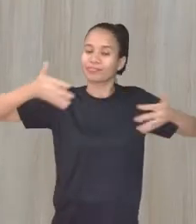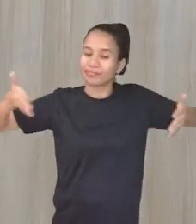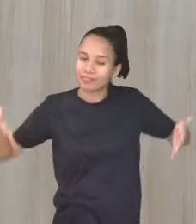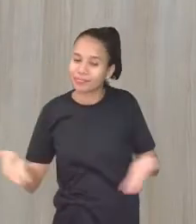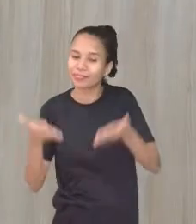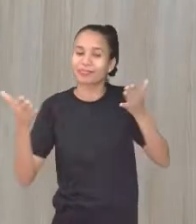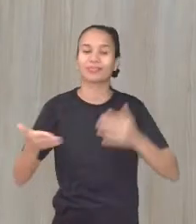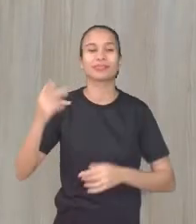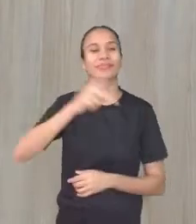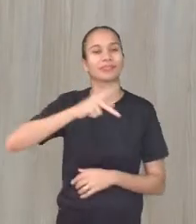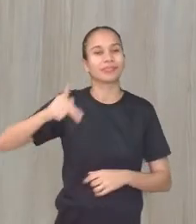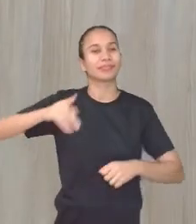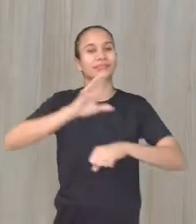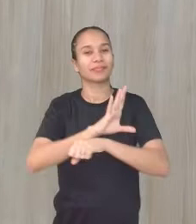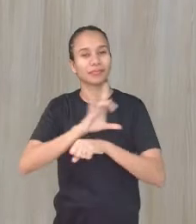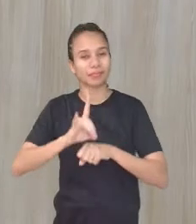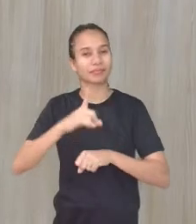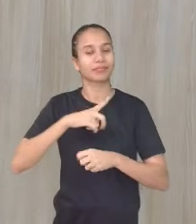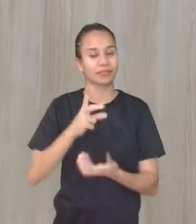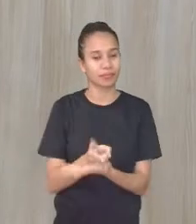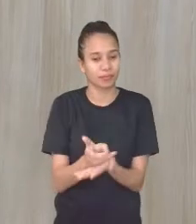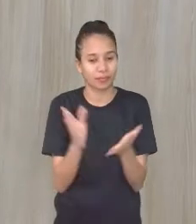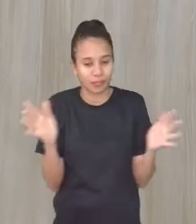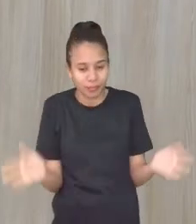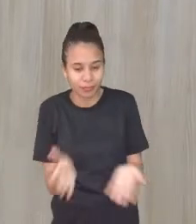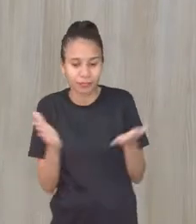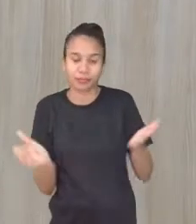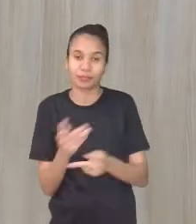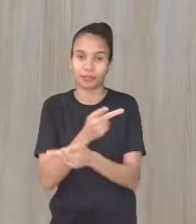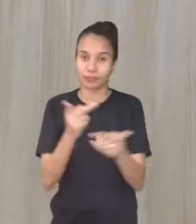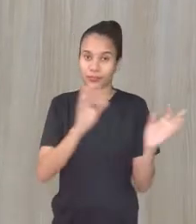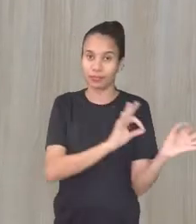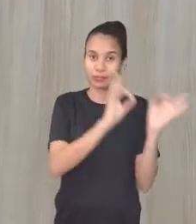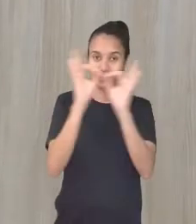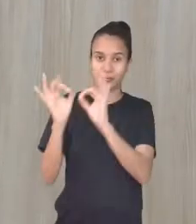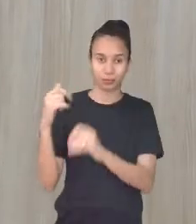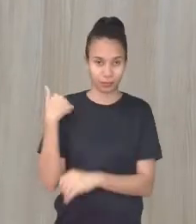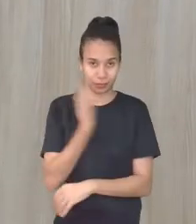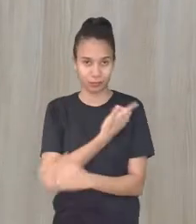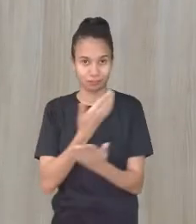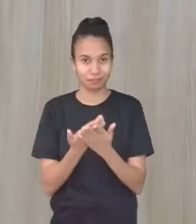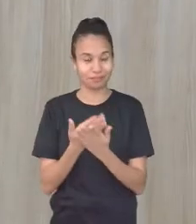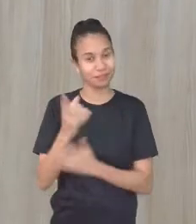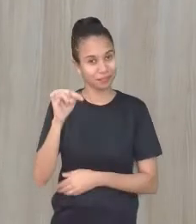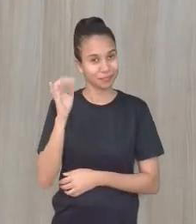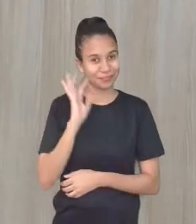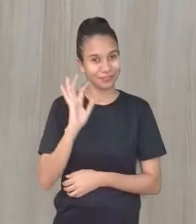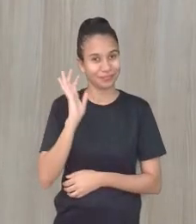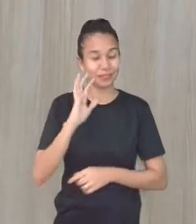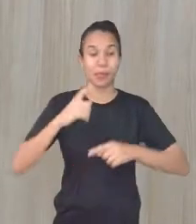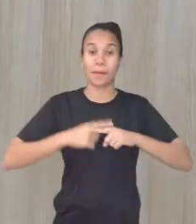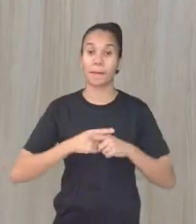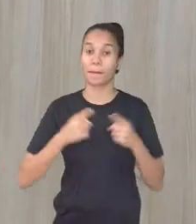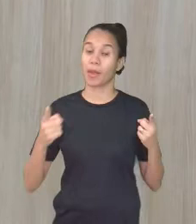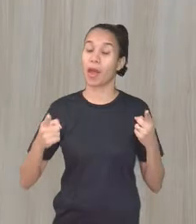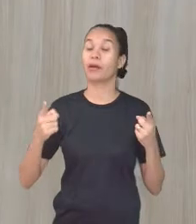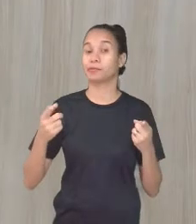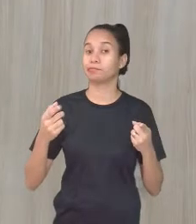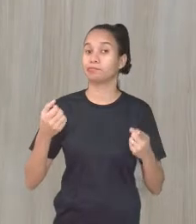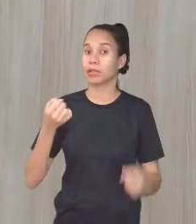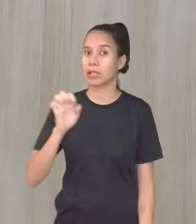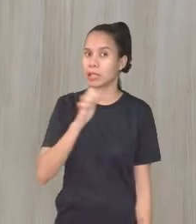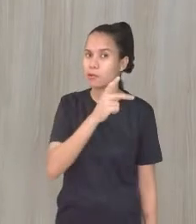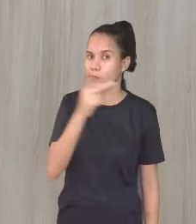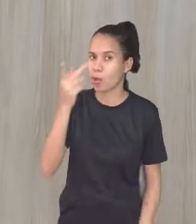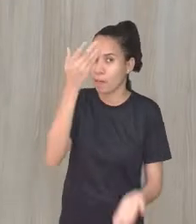professores, coordenadores, vêm dando a vocês para assistir as nossas aulas. Vejam que legal! Mas, se vocês